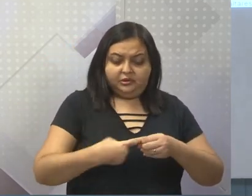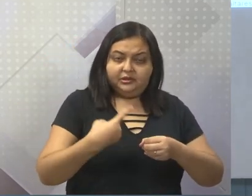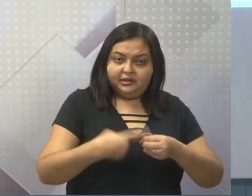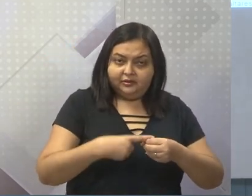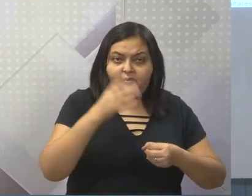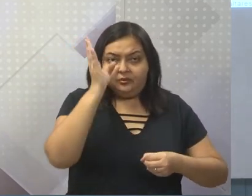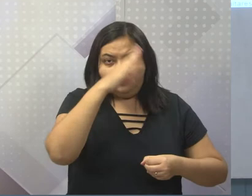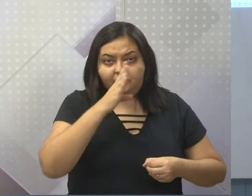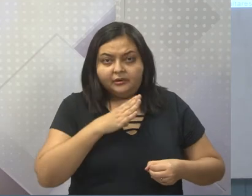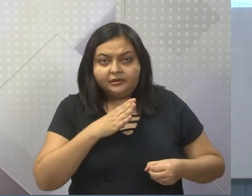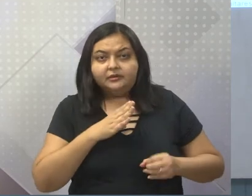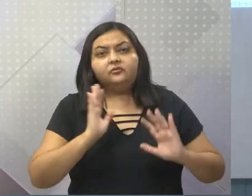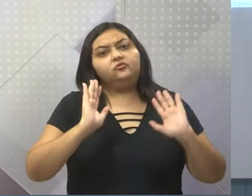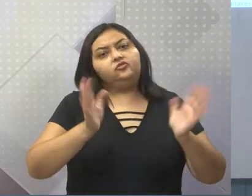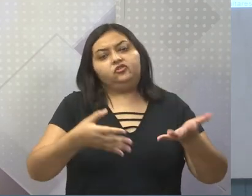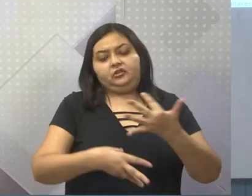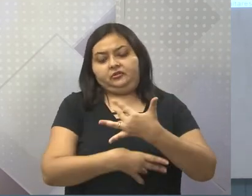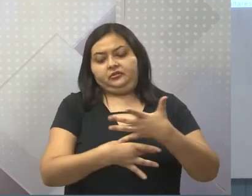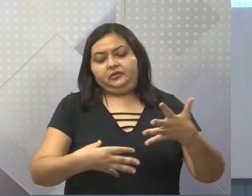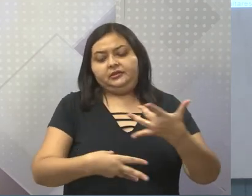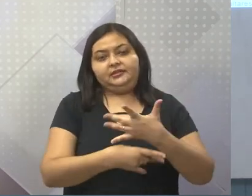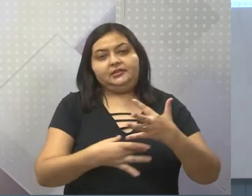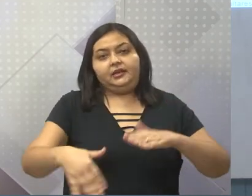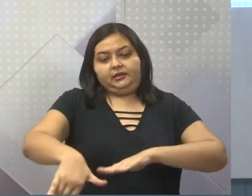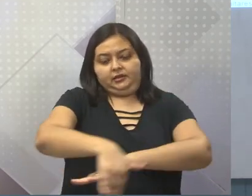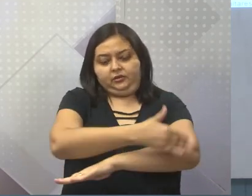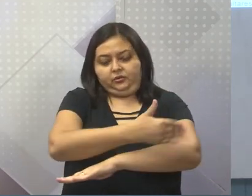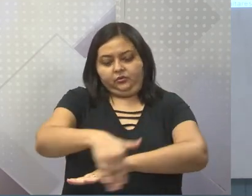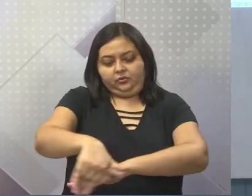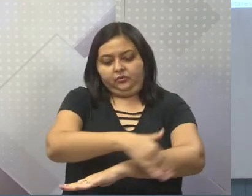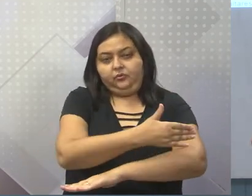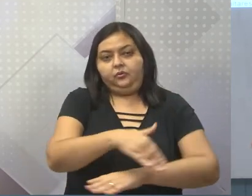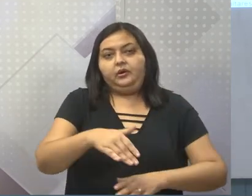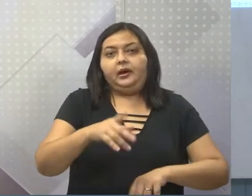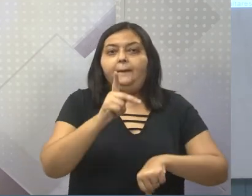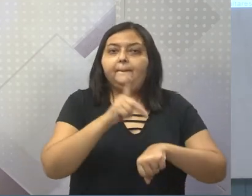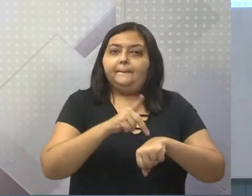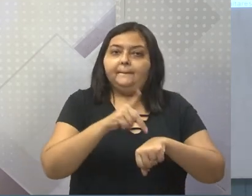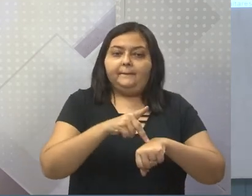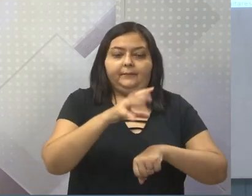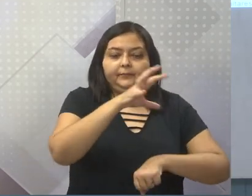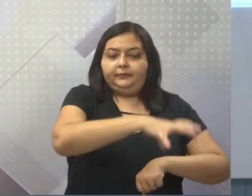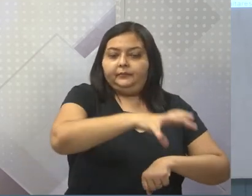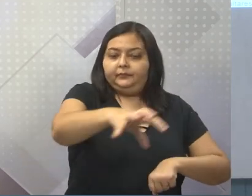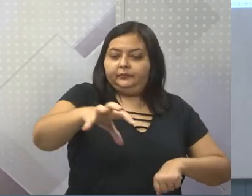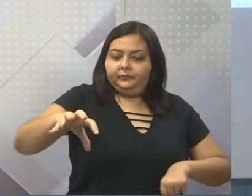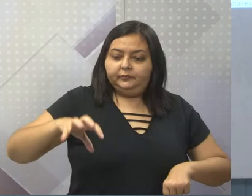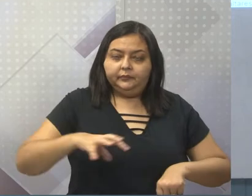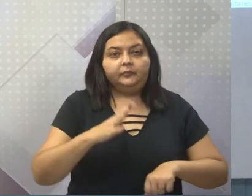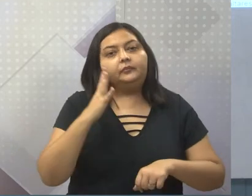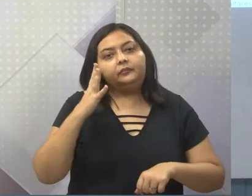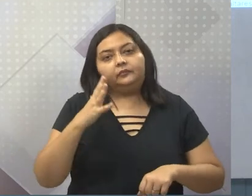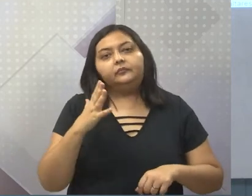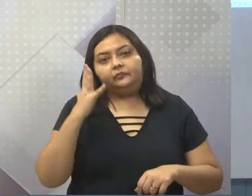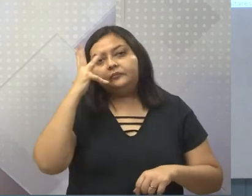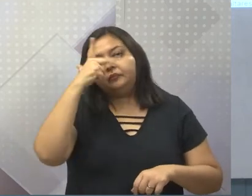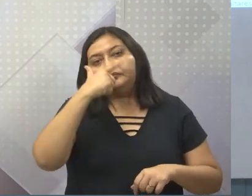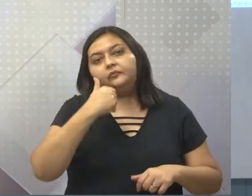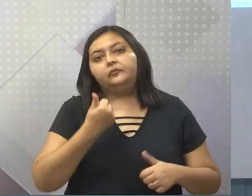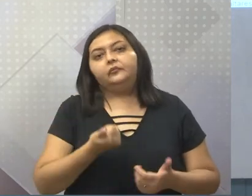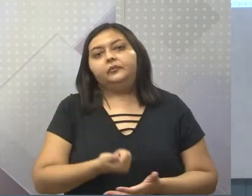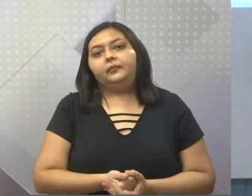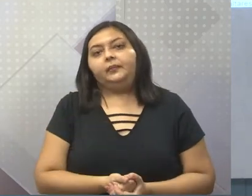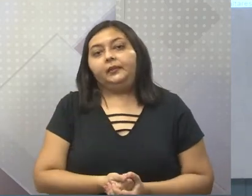interior do Brasil, já tinha cidades, ruas com calçadas. E, como falou no finalzinho,